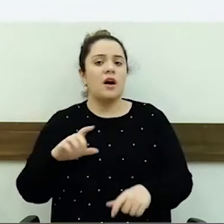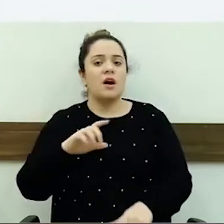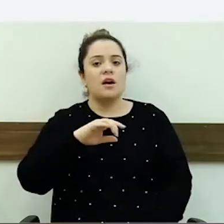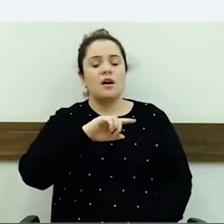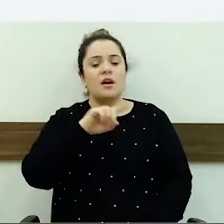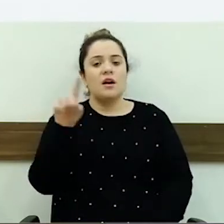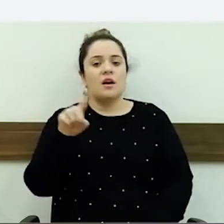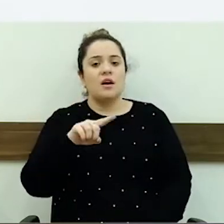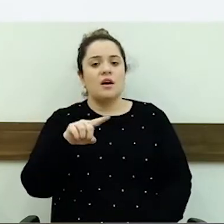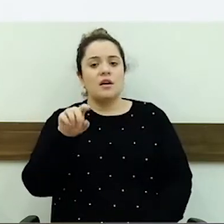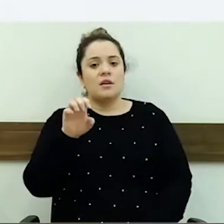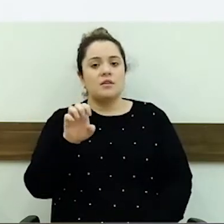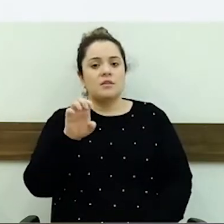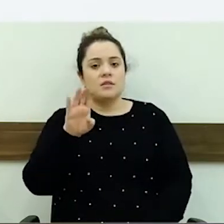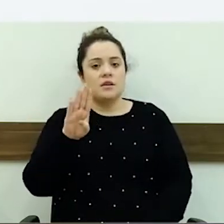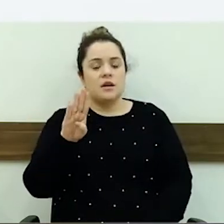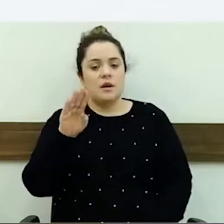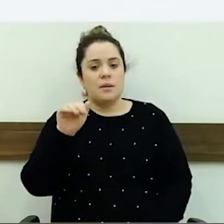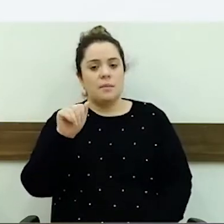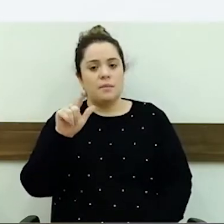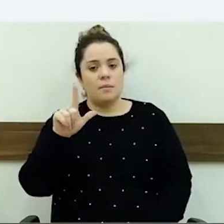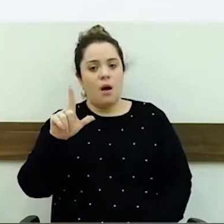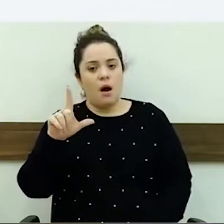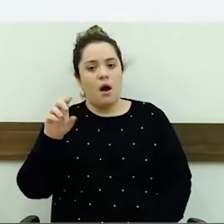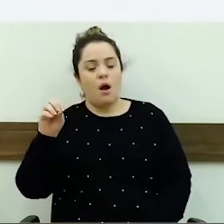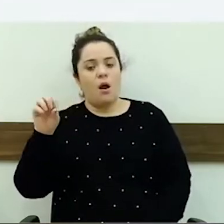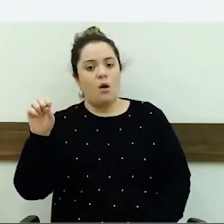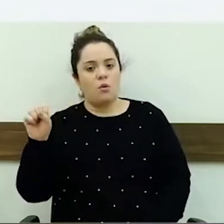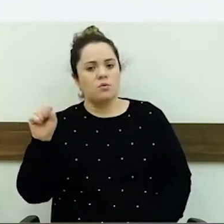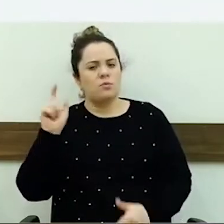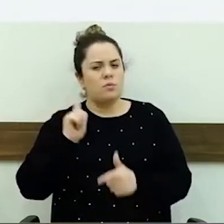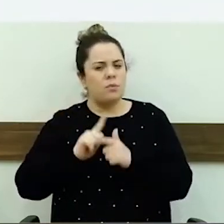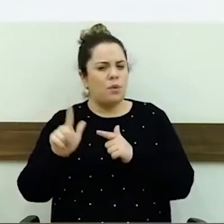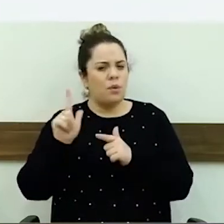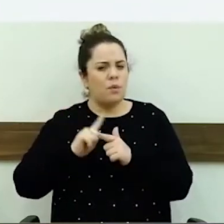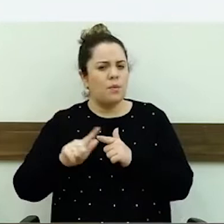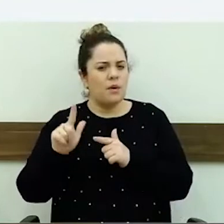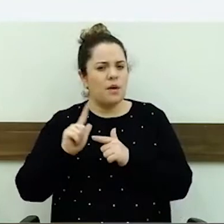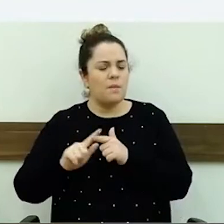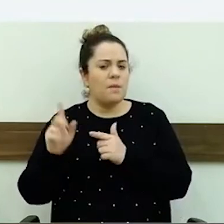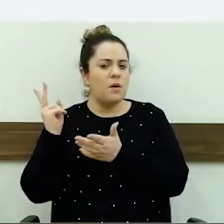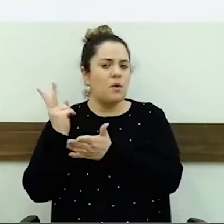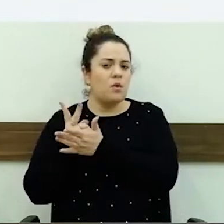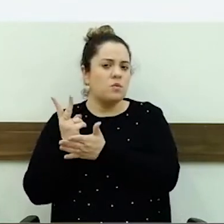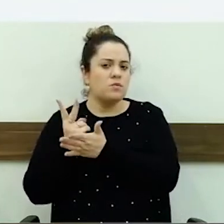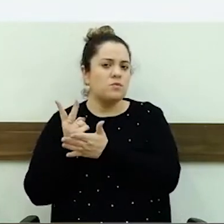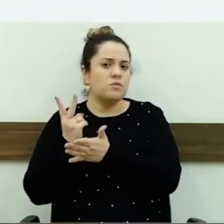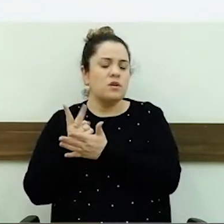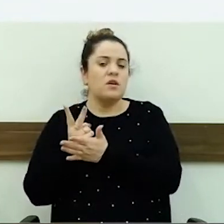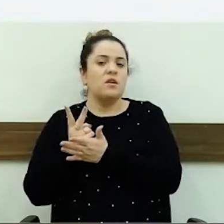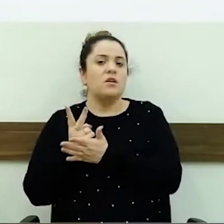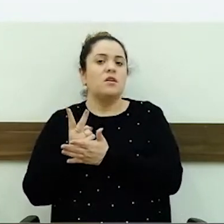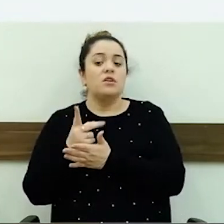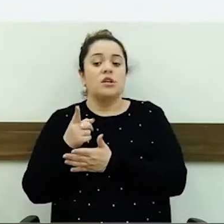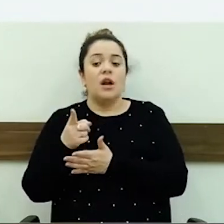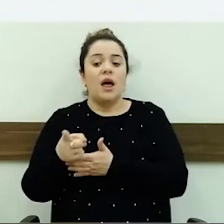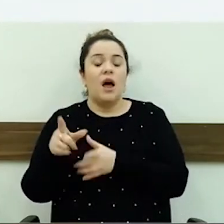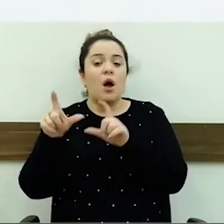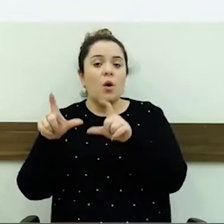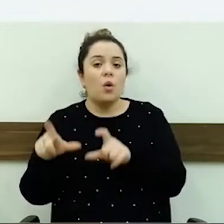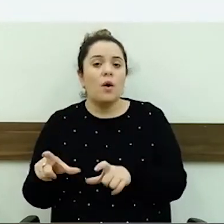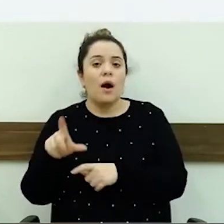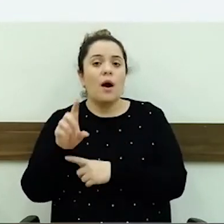Zebalos, onde o problema é constante. E, especificamente, em um determinado bueiro, que